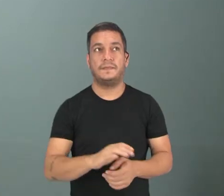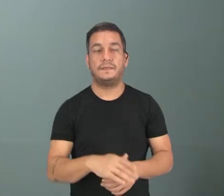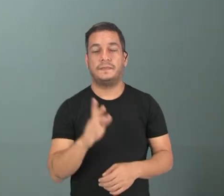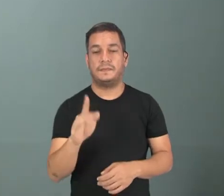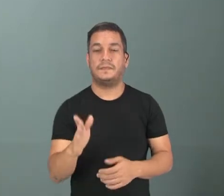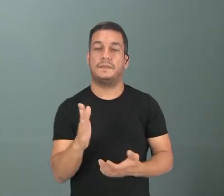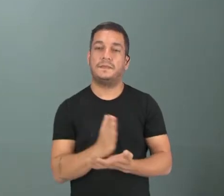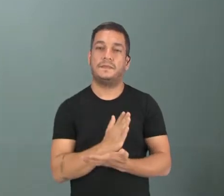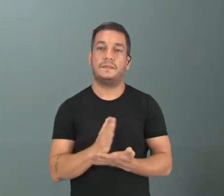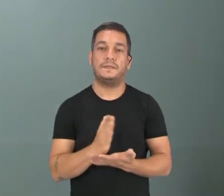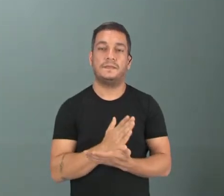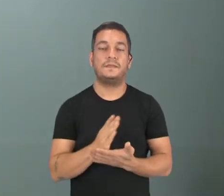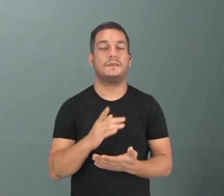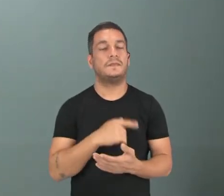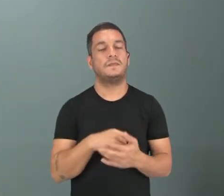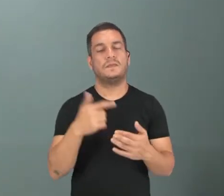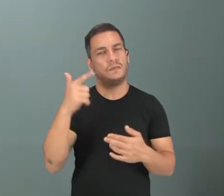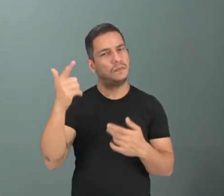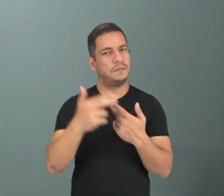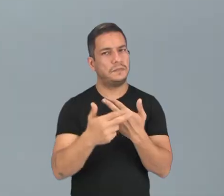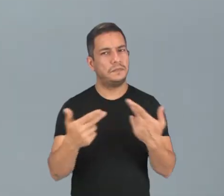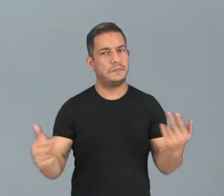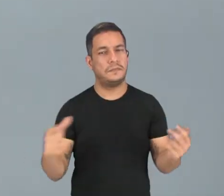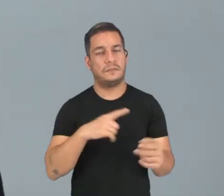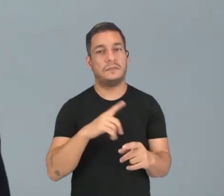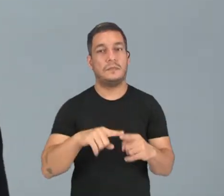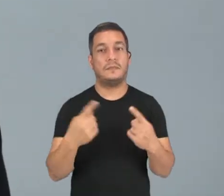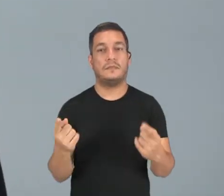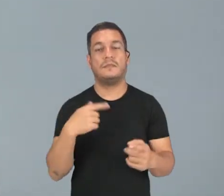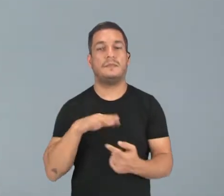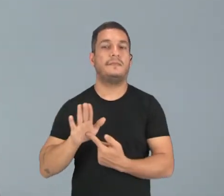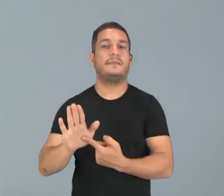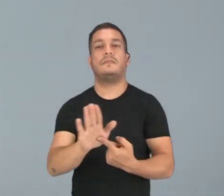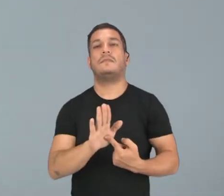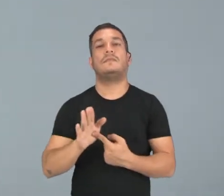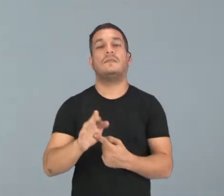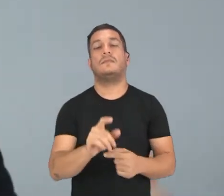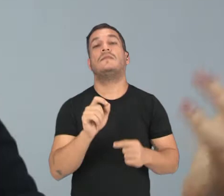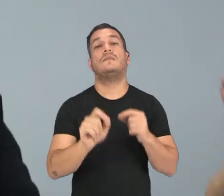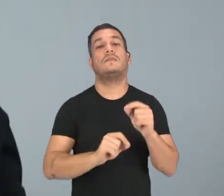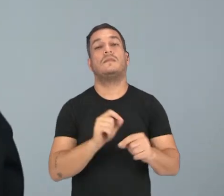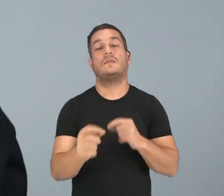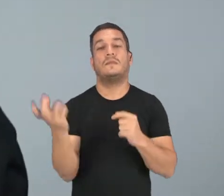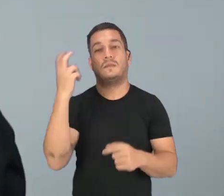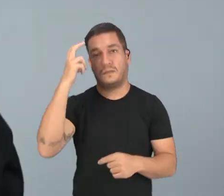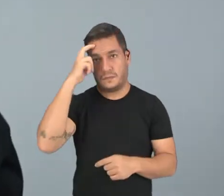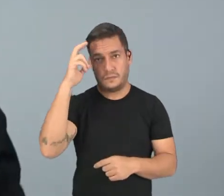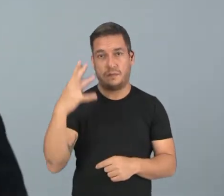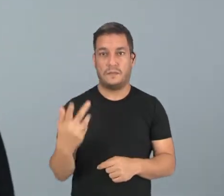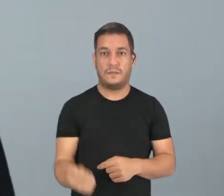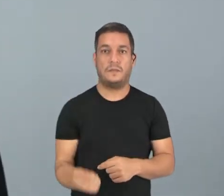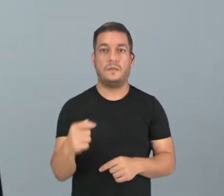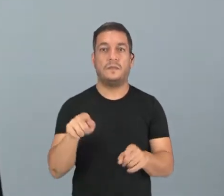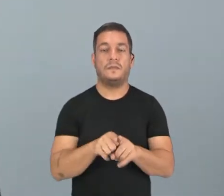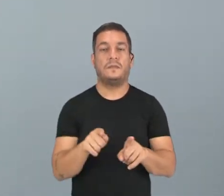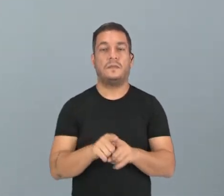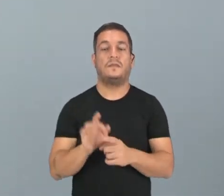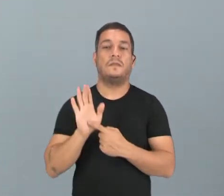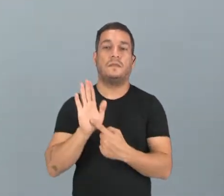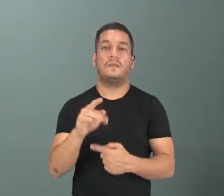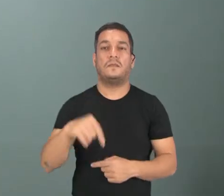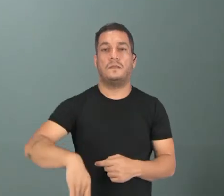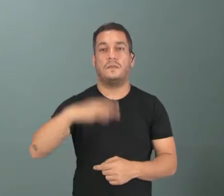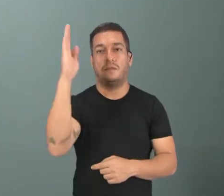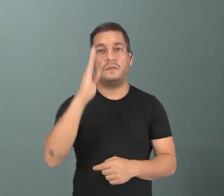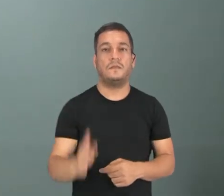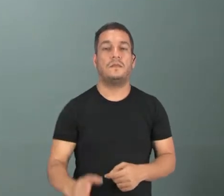essas são algumas. Existem muitas outras, mas essa foi só uma amostra do que a cultura africana trazida para cá